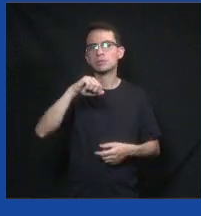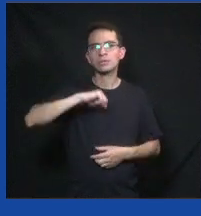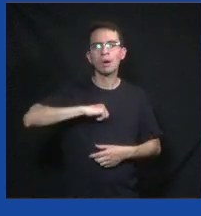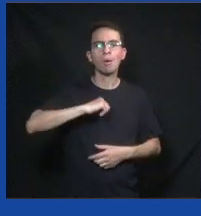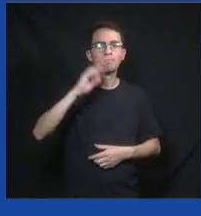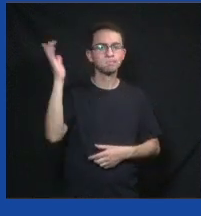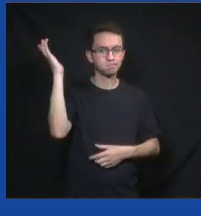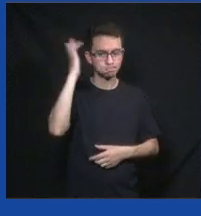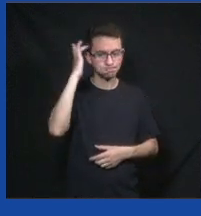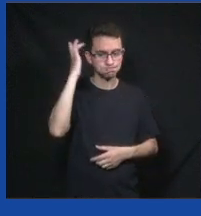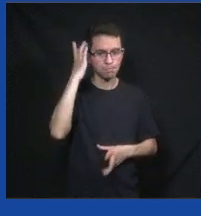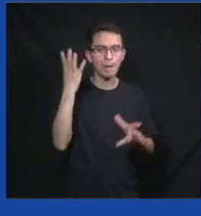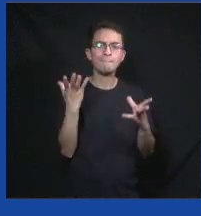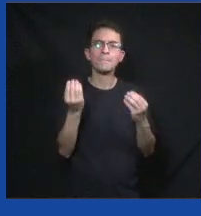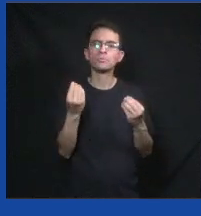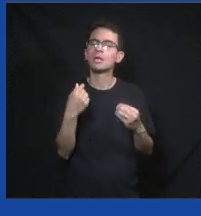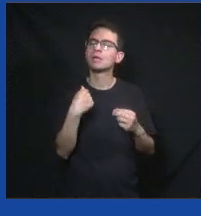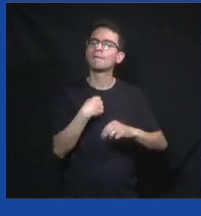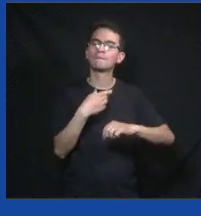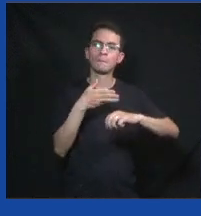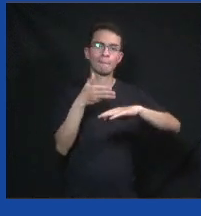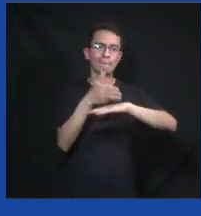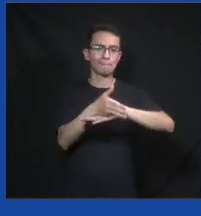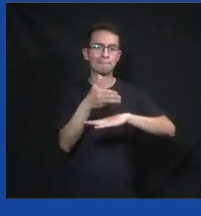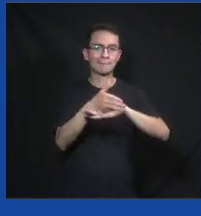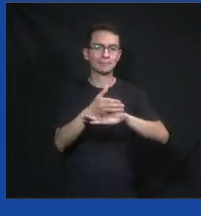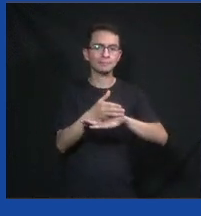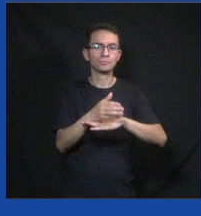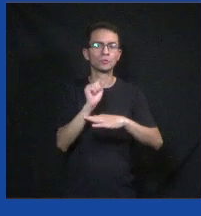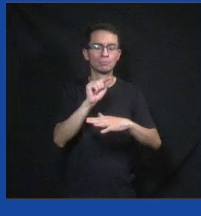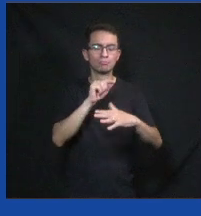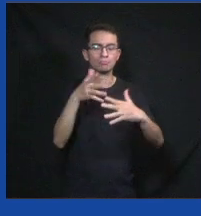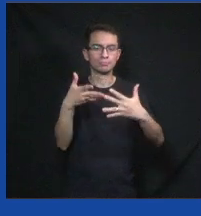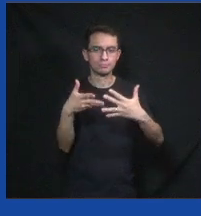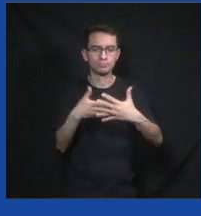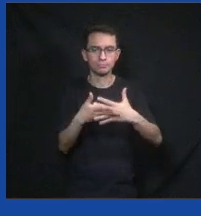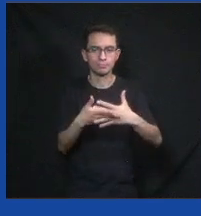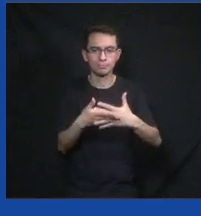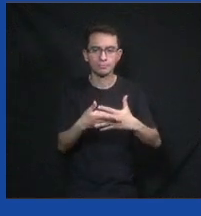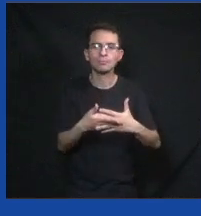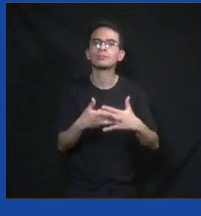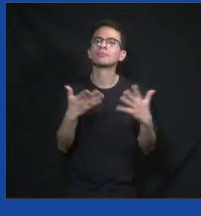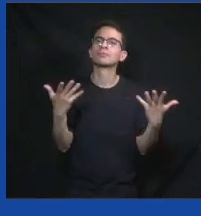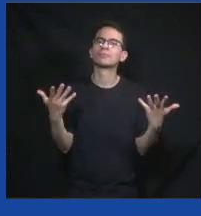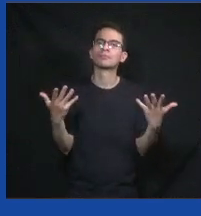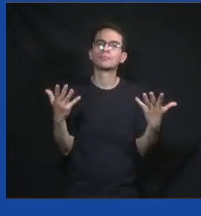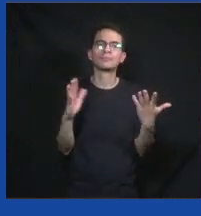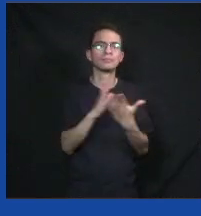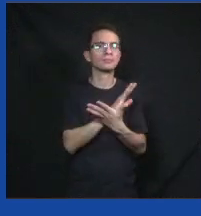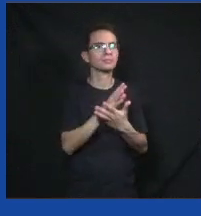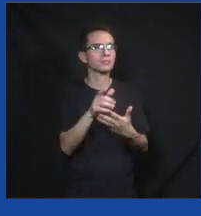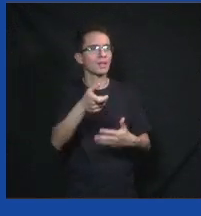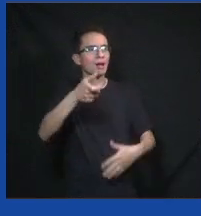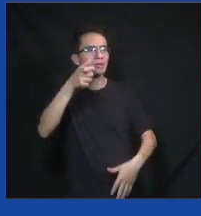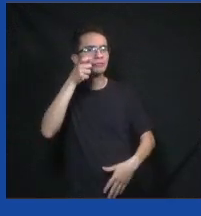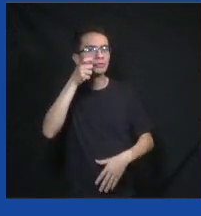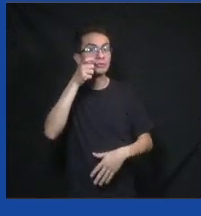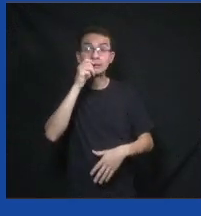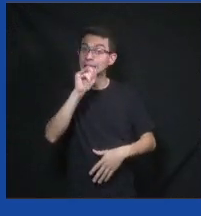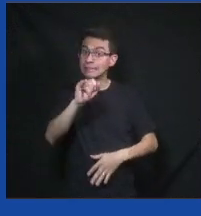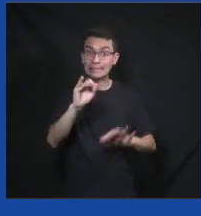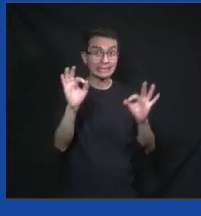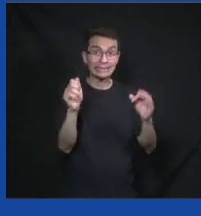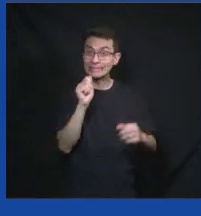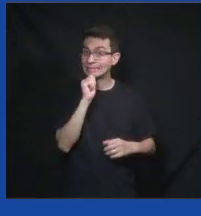participação do cidadão, como as pessoas queriam participar. E eu acho que todo mundo deve ter assistido, não sei se todo mundo, quem não assistiu, assista.